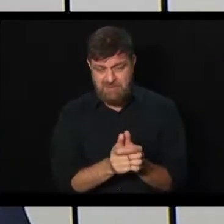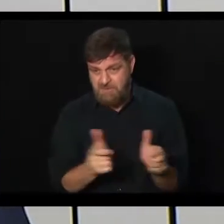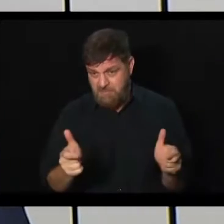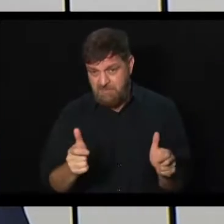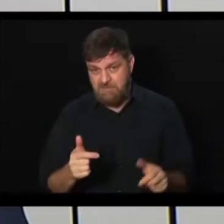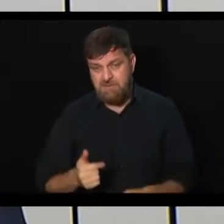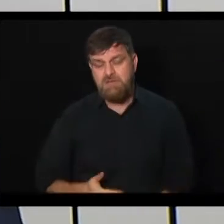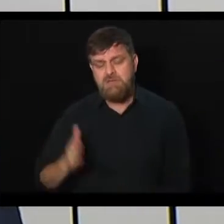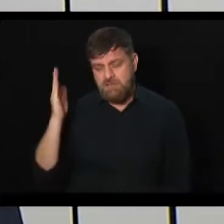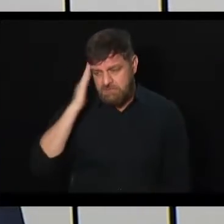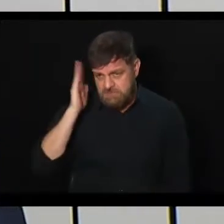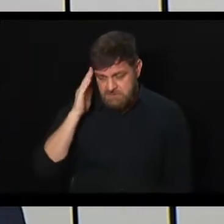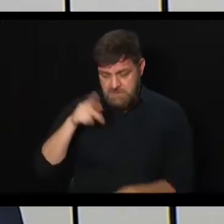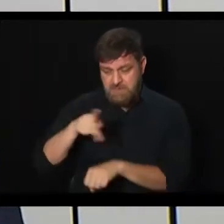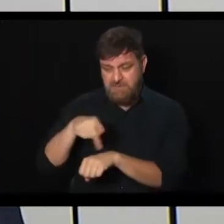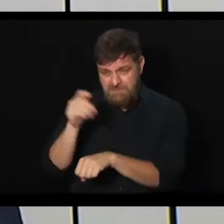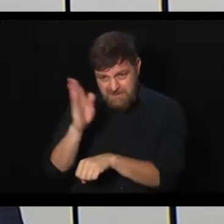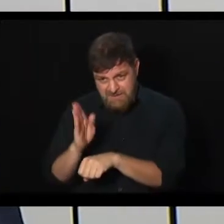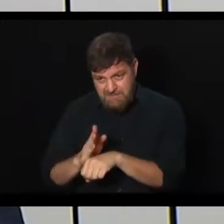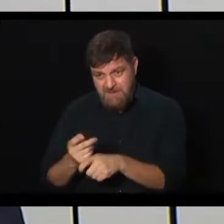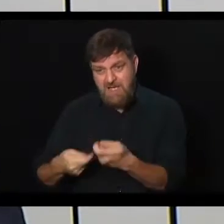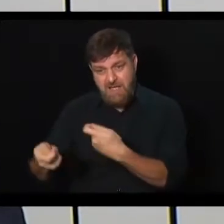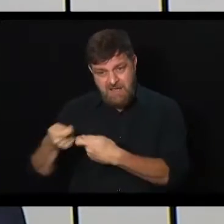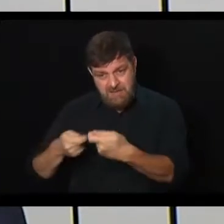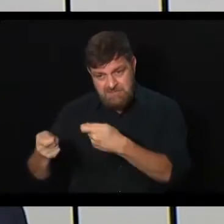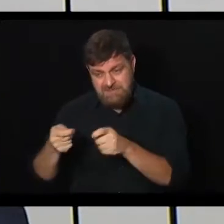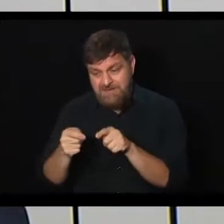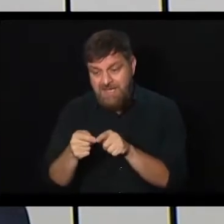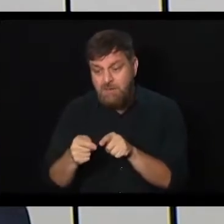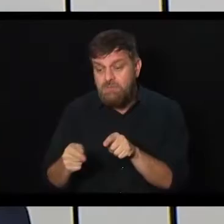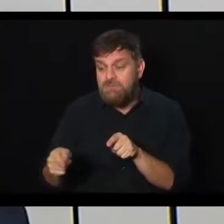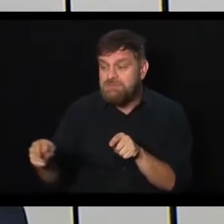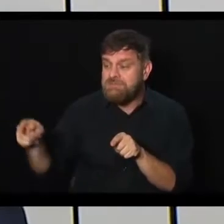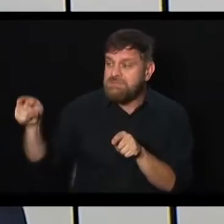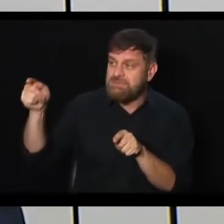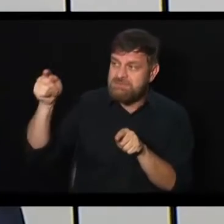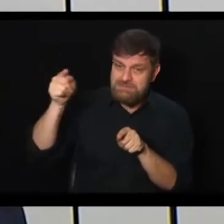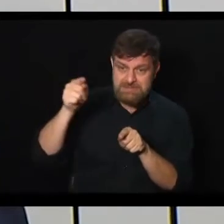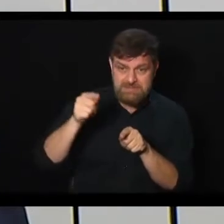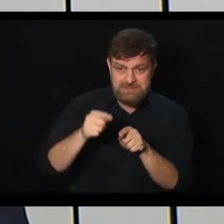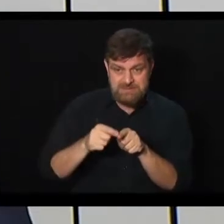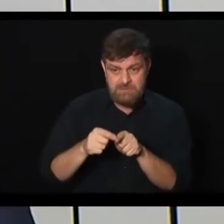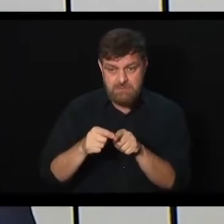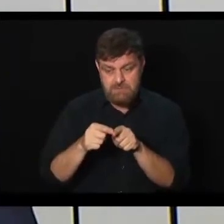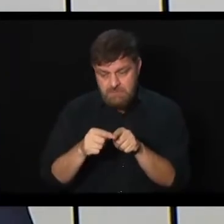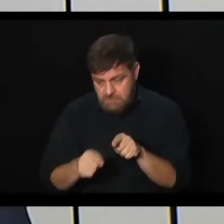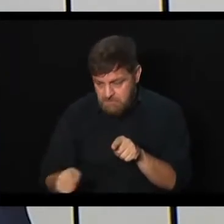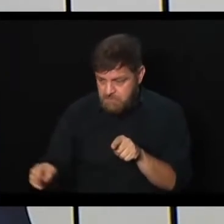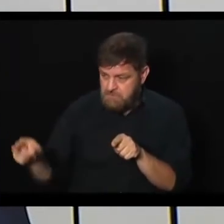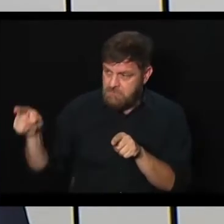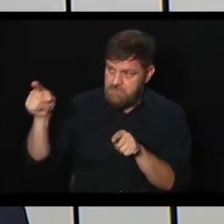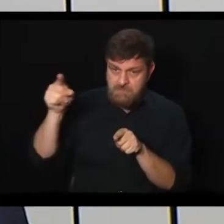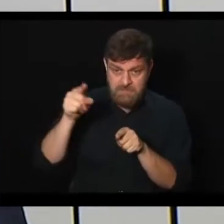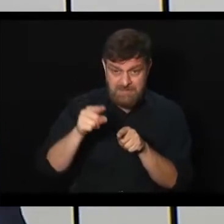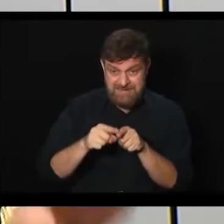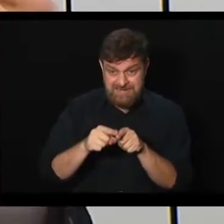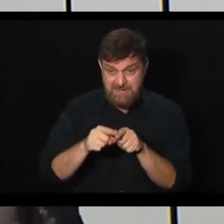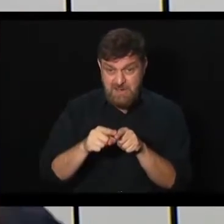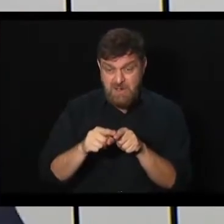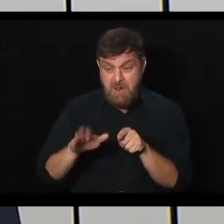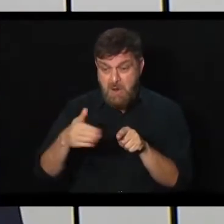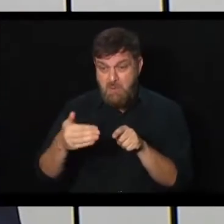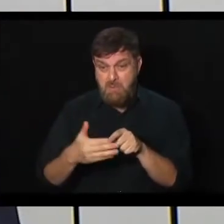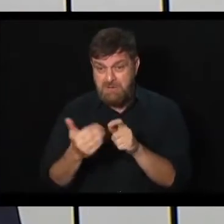economia, a economia é uma curva cíclica. O desenho da economia é exatamente isso aqui. E quando ela cai muito